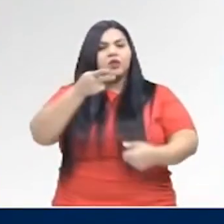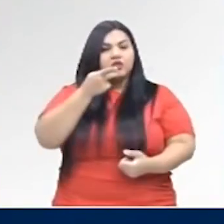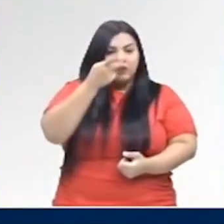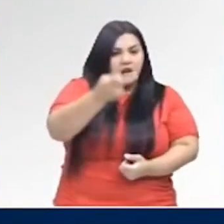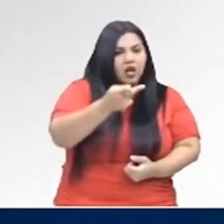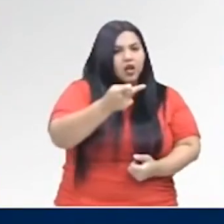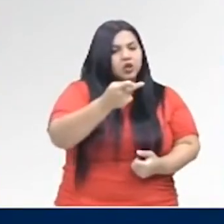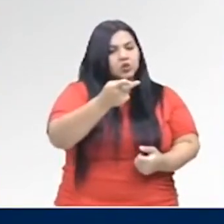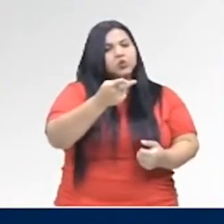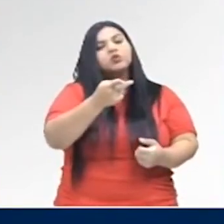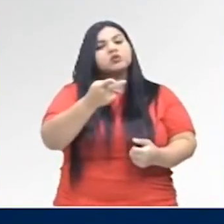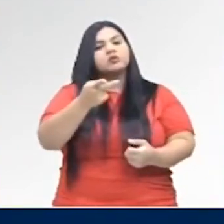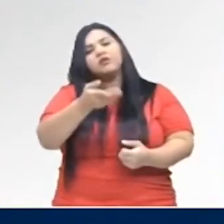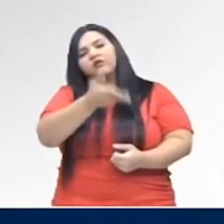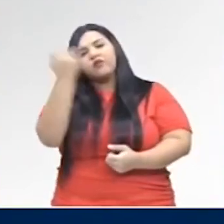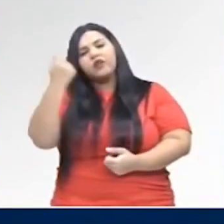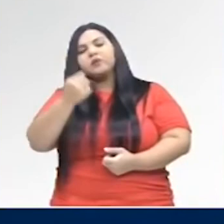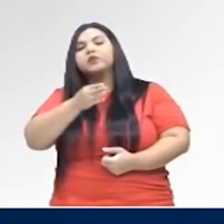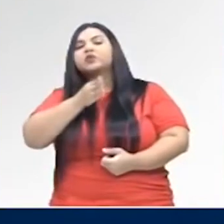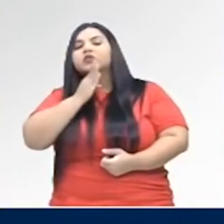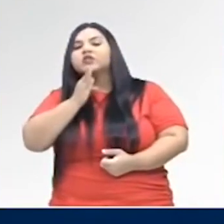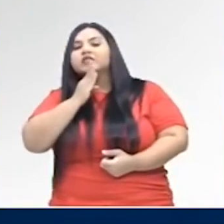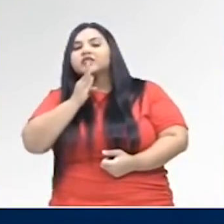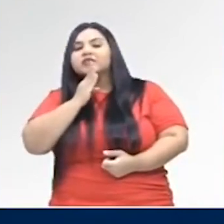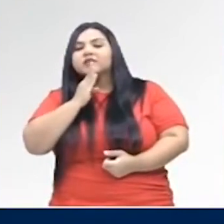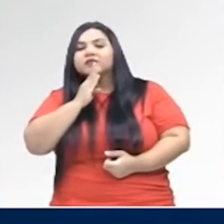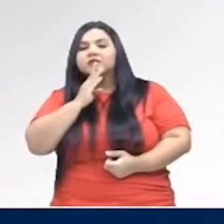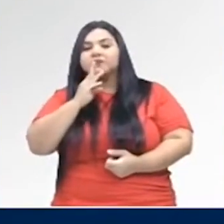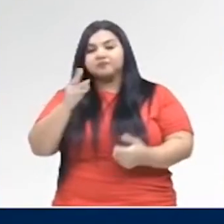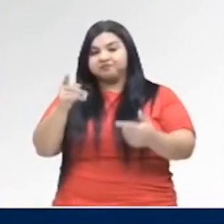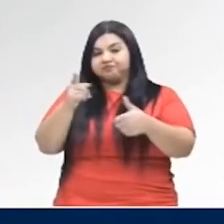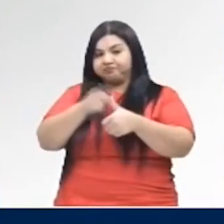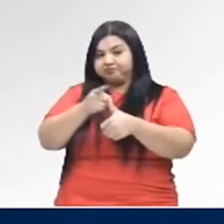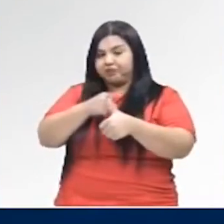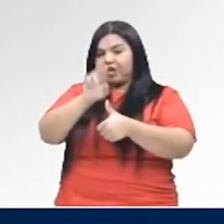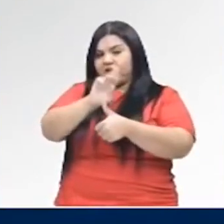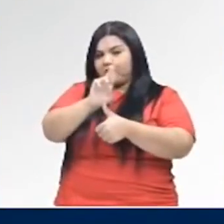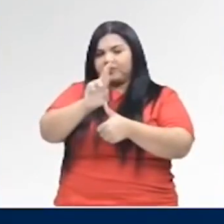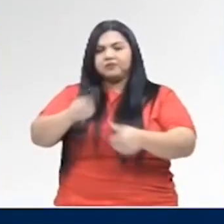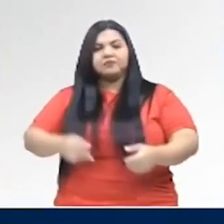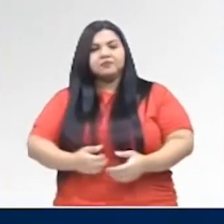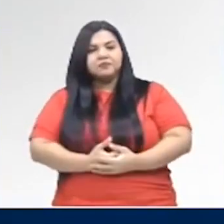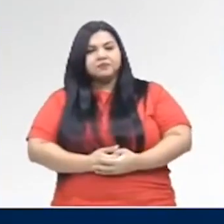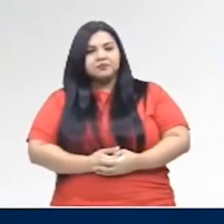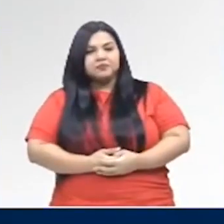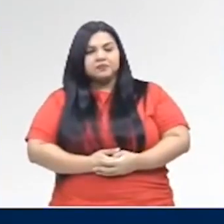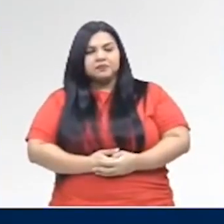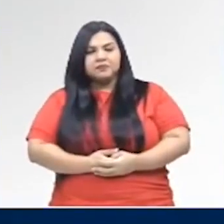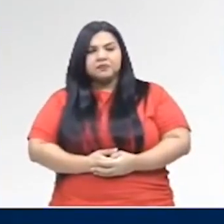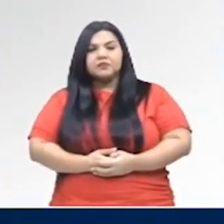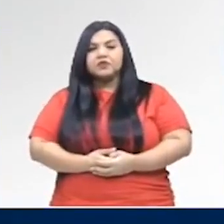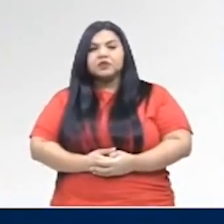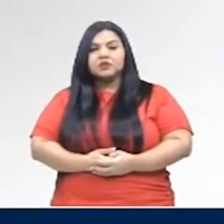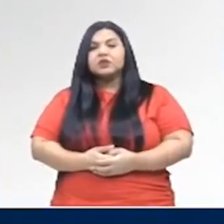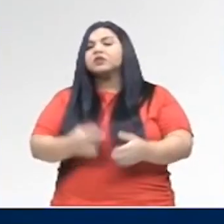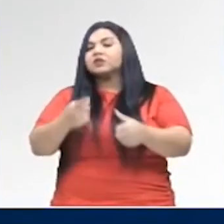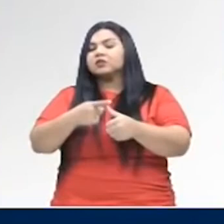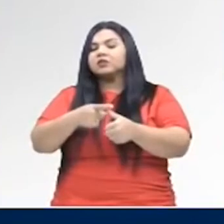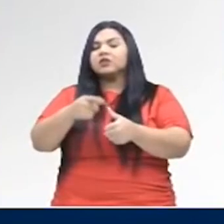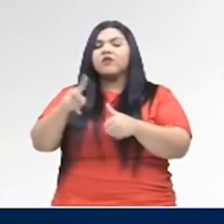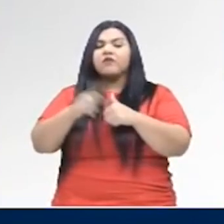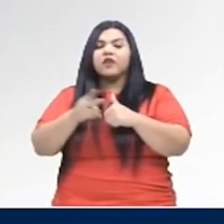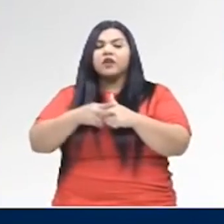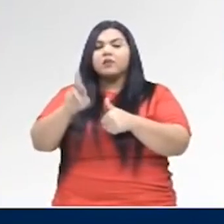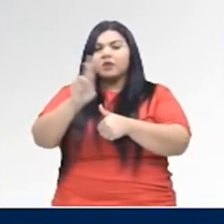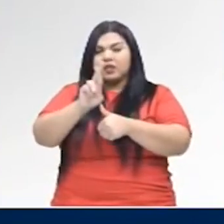formas e estarão corretos. Vamos lá, então, conhecer os regulares. Vamos lá? Olha aí. Então, os verbos irregulares. O que